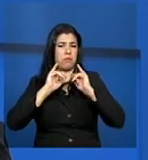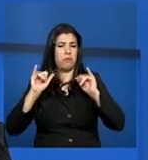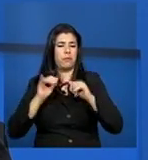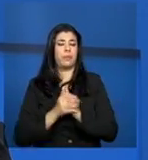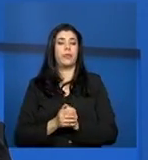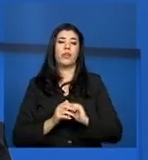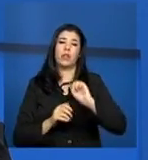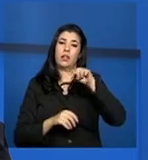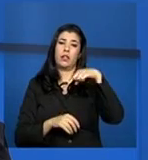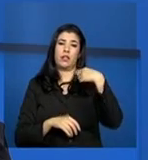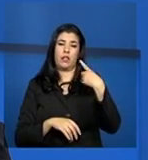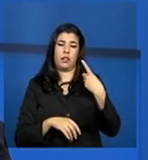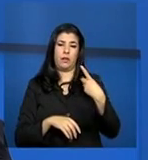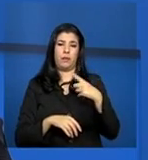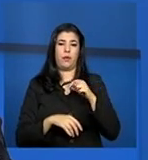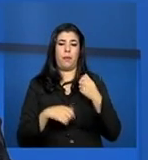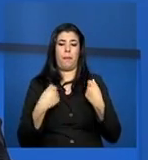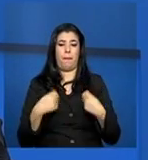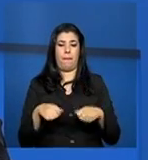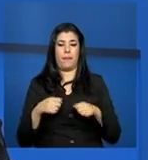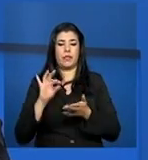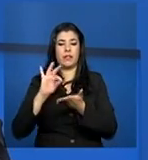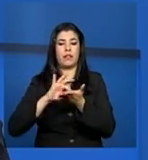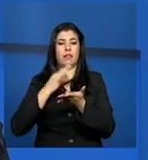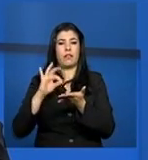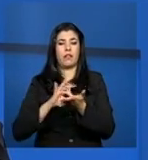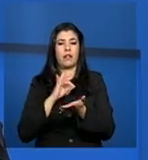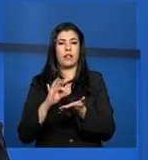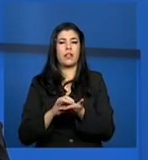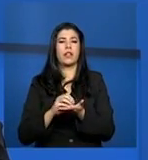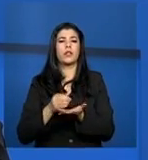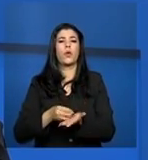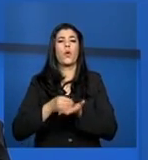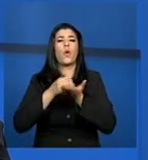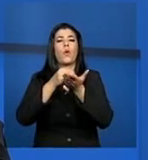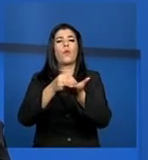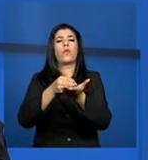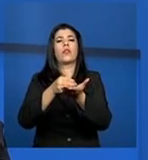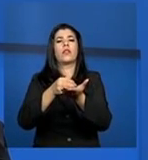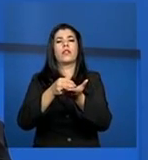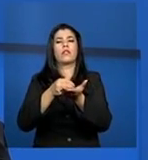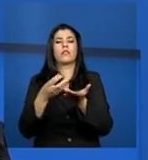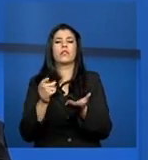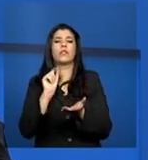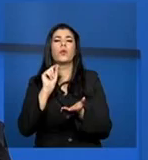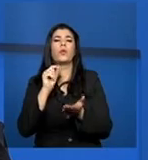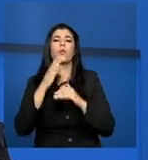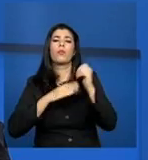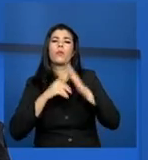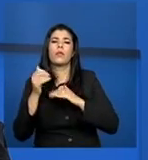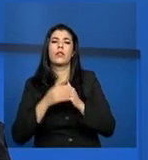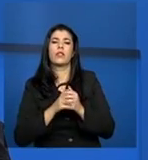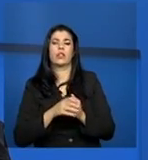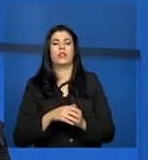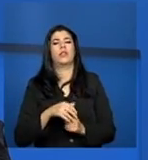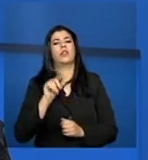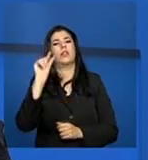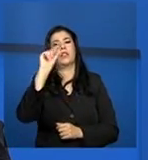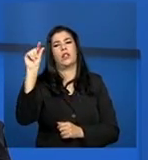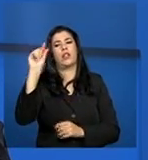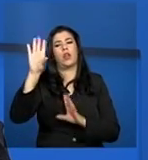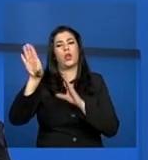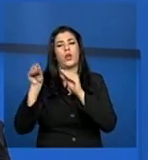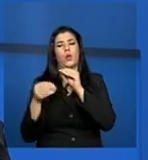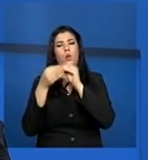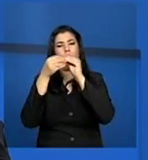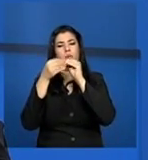Feito isso, ele vai ter que cadastrar as ofertas vinculadas a essa entidade. Que isso é feito na funcionalidade Incluir Serviço